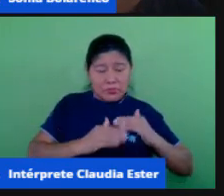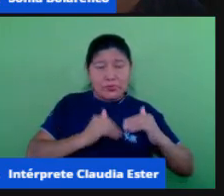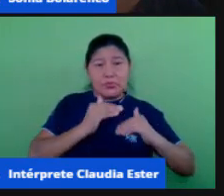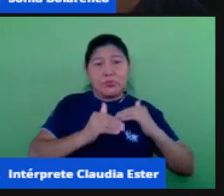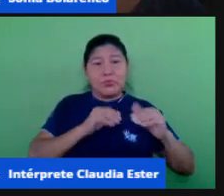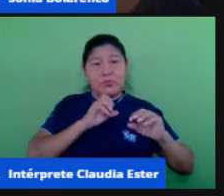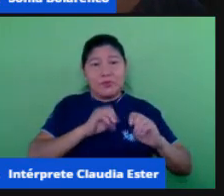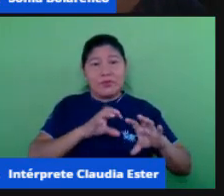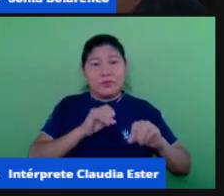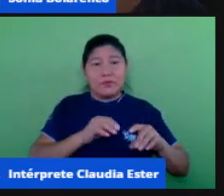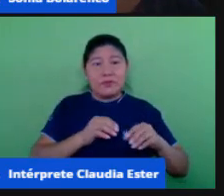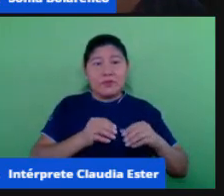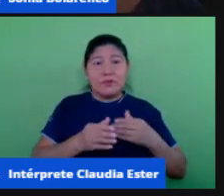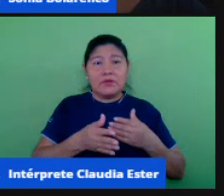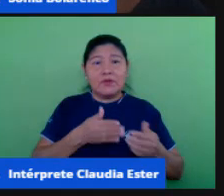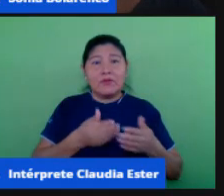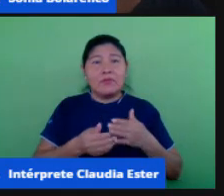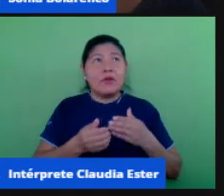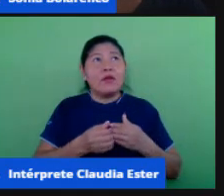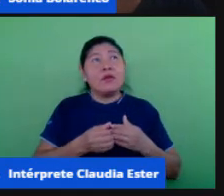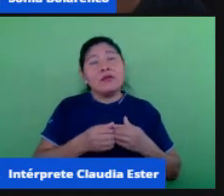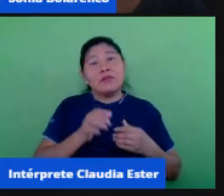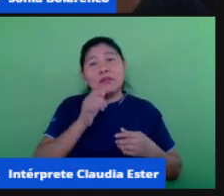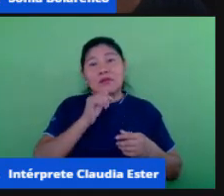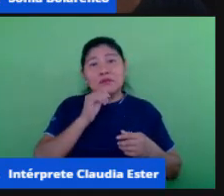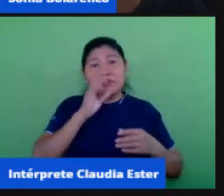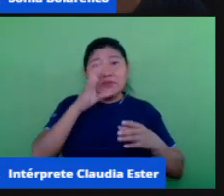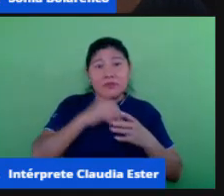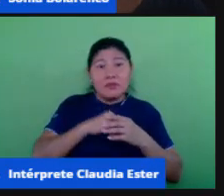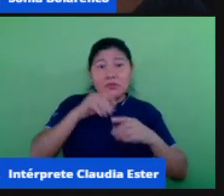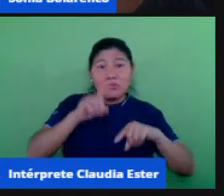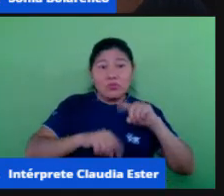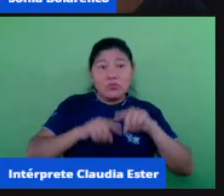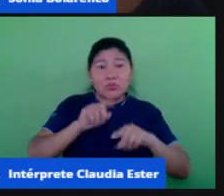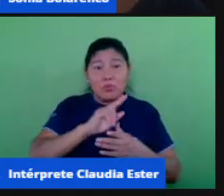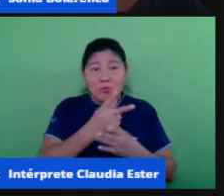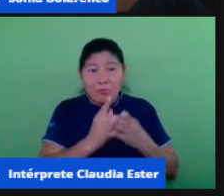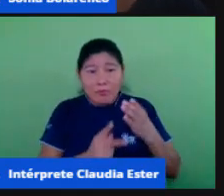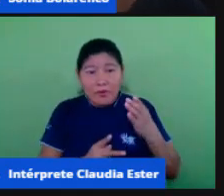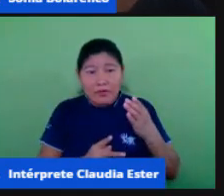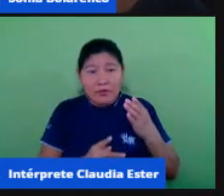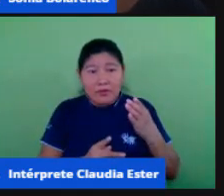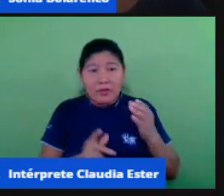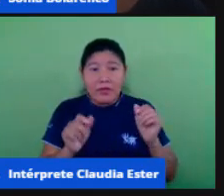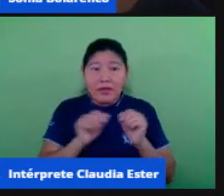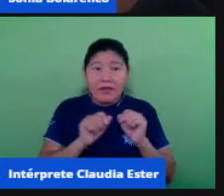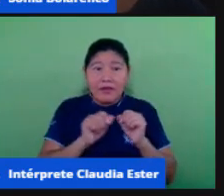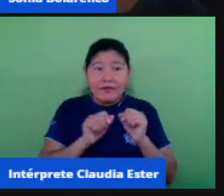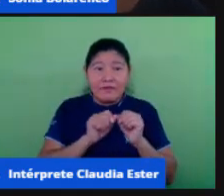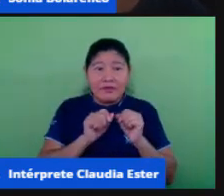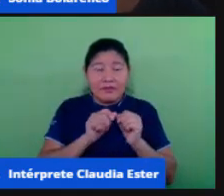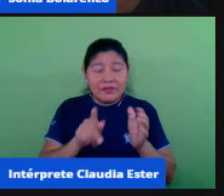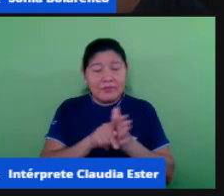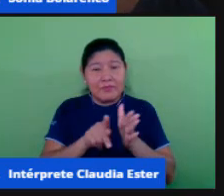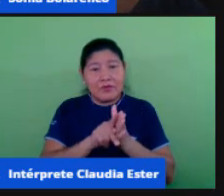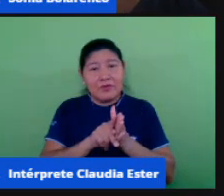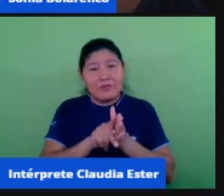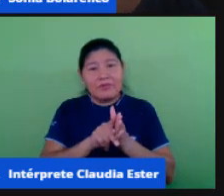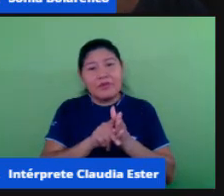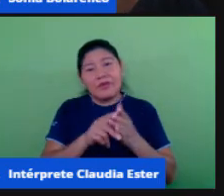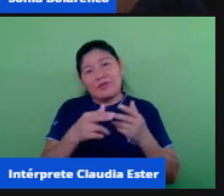de uma AP ou dentro de um software alguma coisa ele pode estar criando por exemplo dentro mesmo do